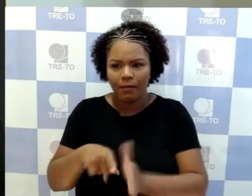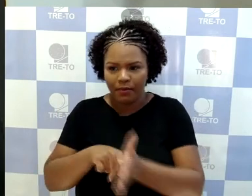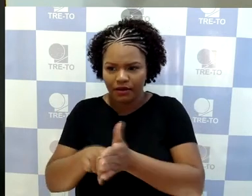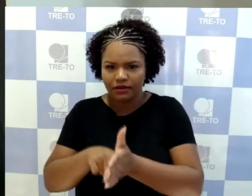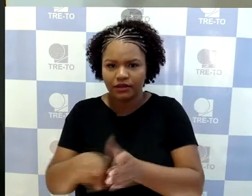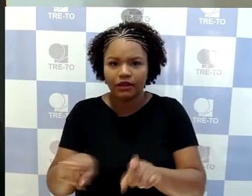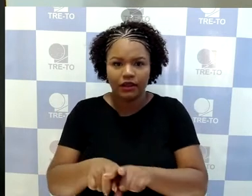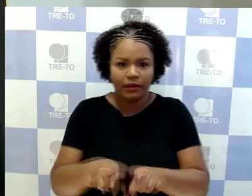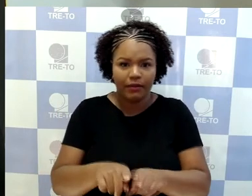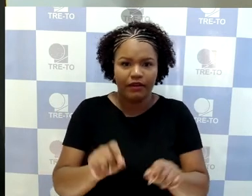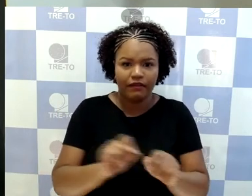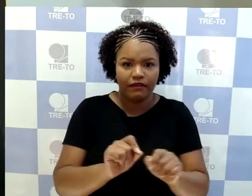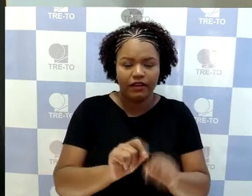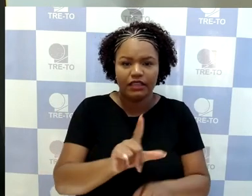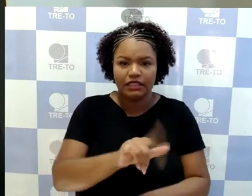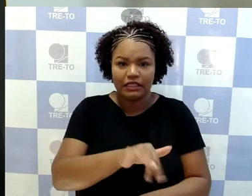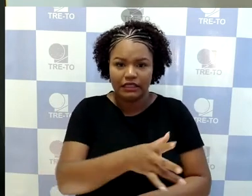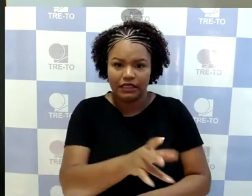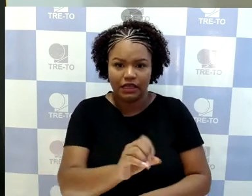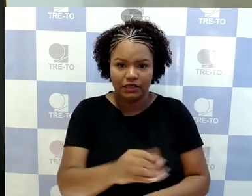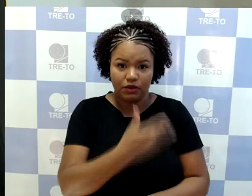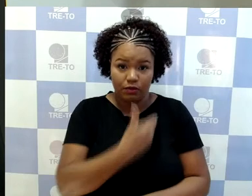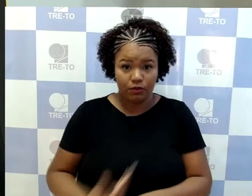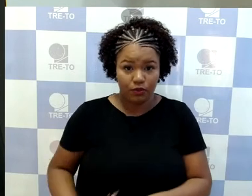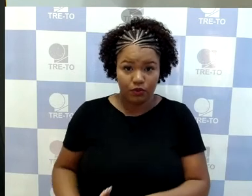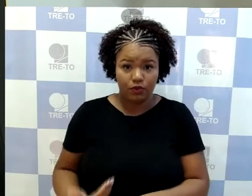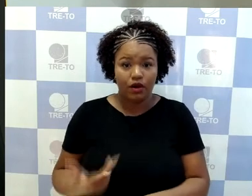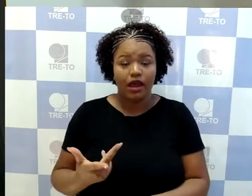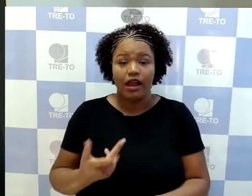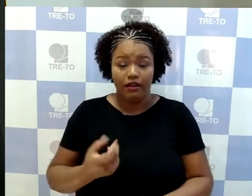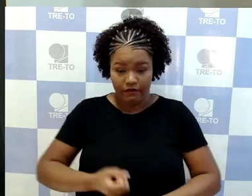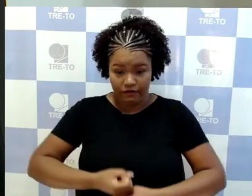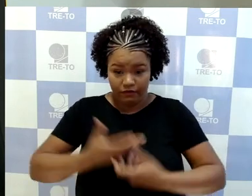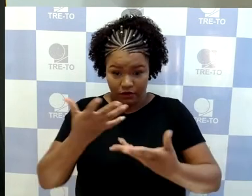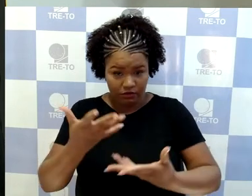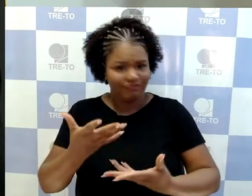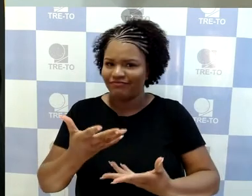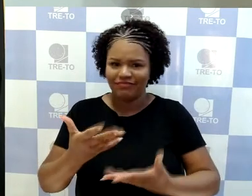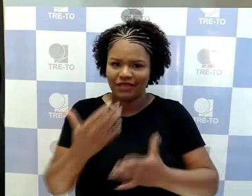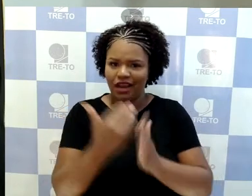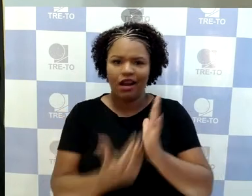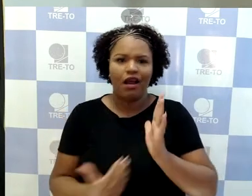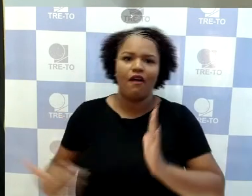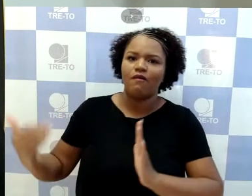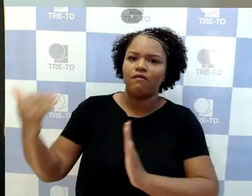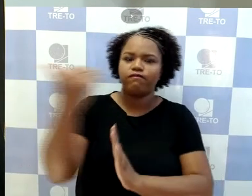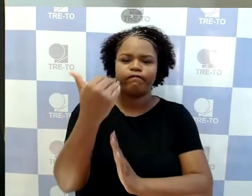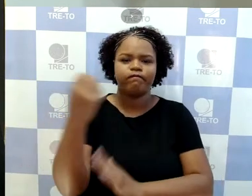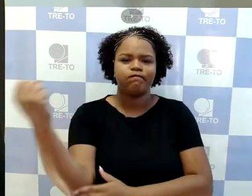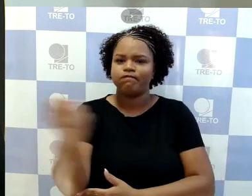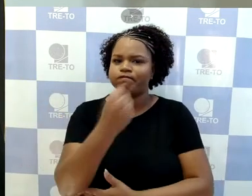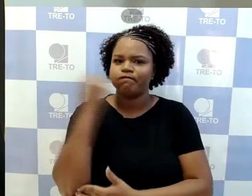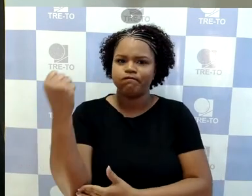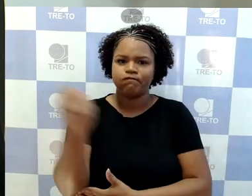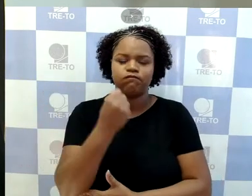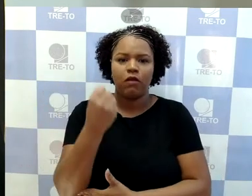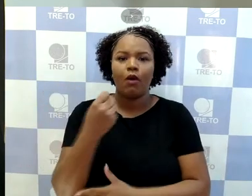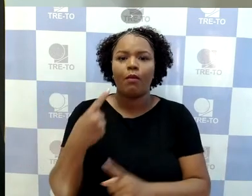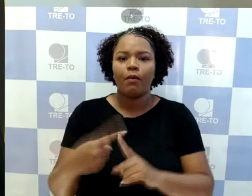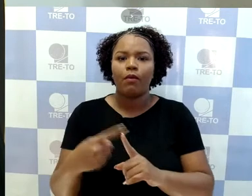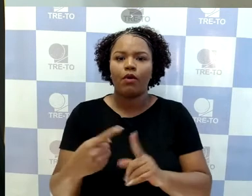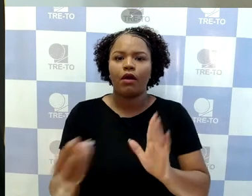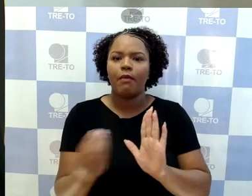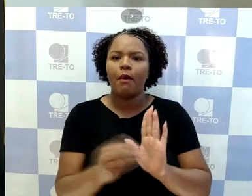na sentença, extrapolando os limites de sua liberdade de expressão, pois atribui fatos criminosos presentes e futuros à candidata representada.